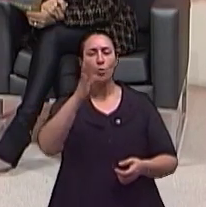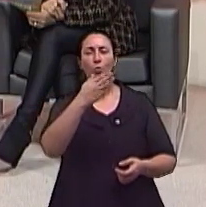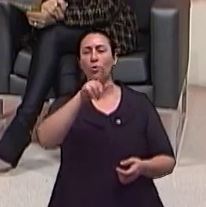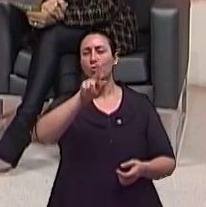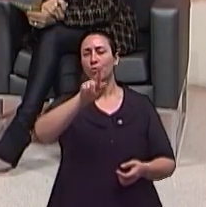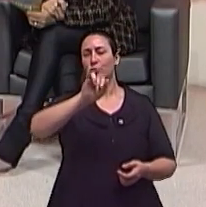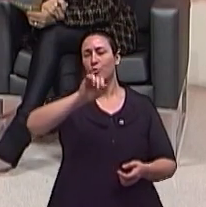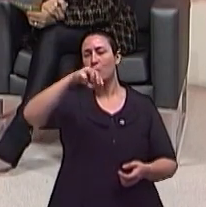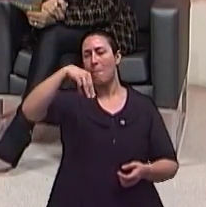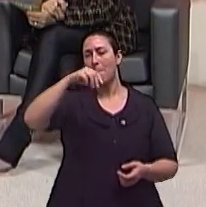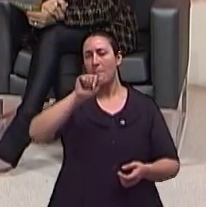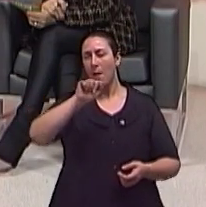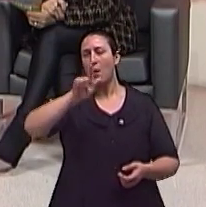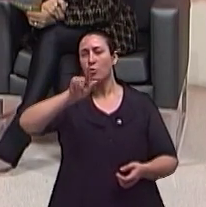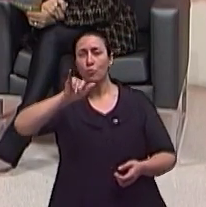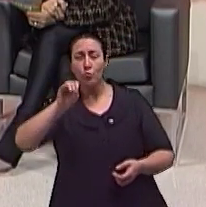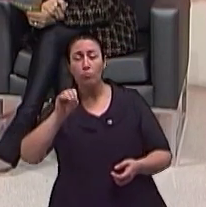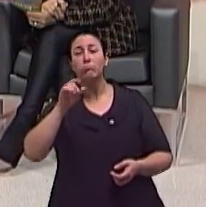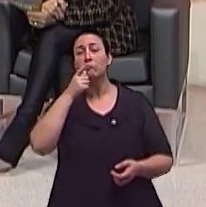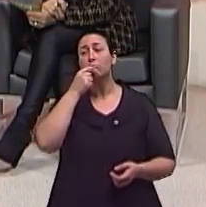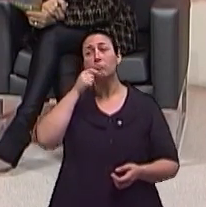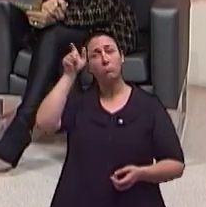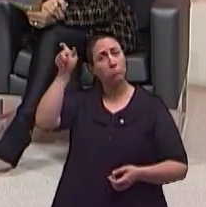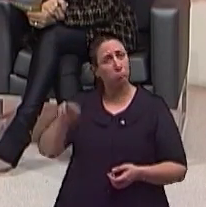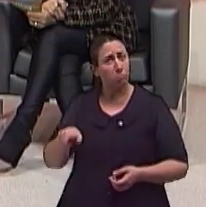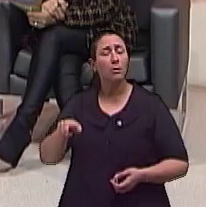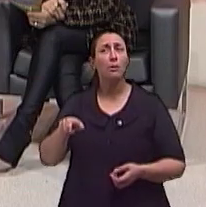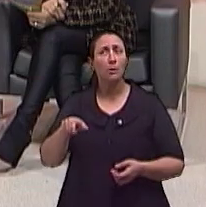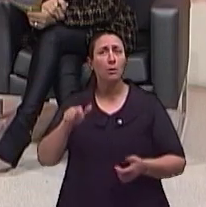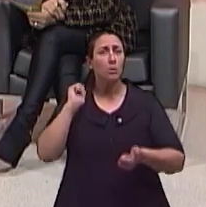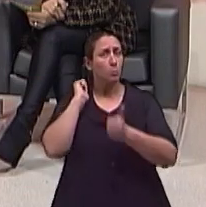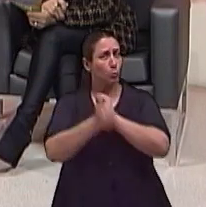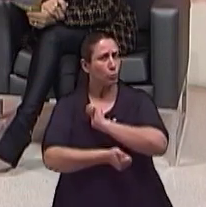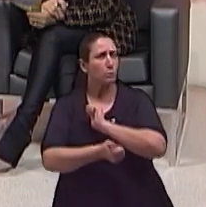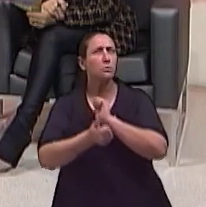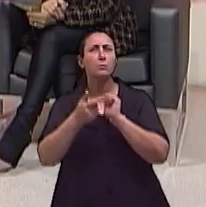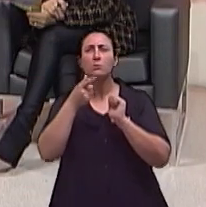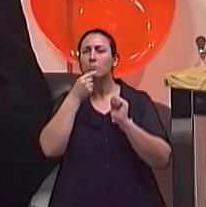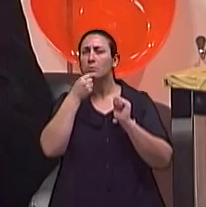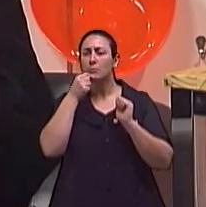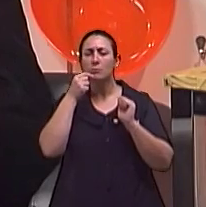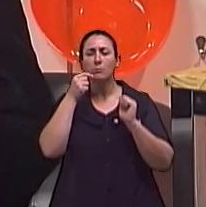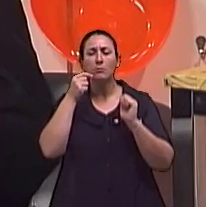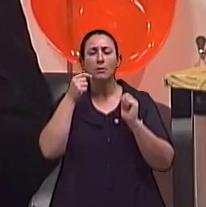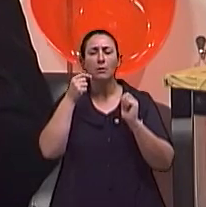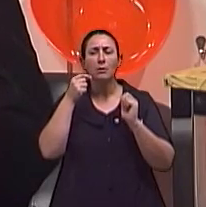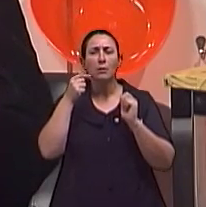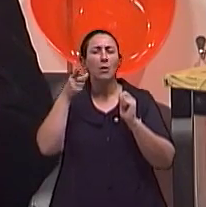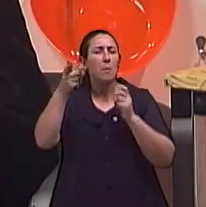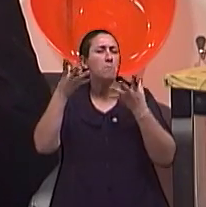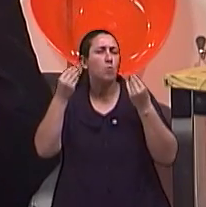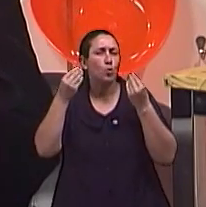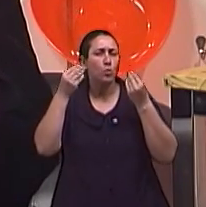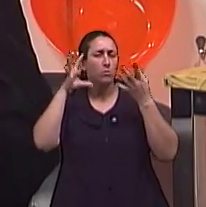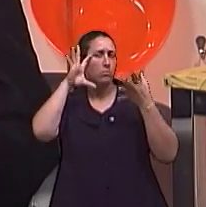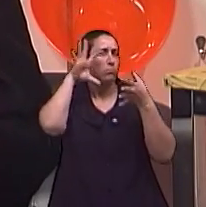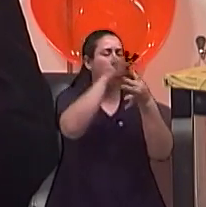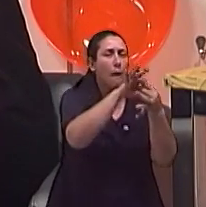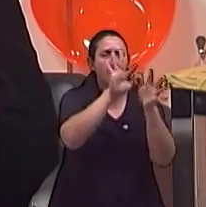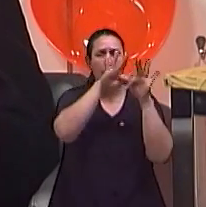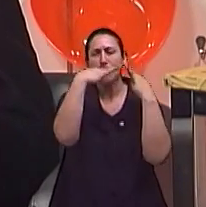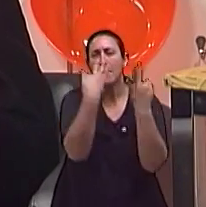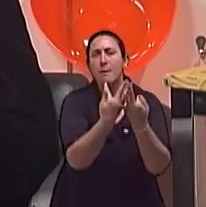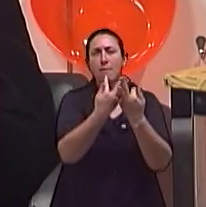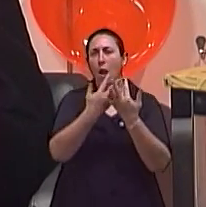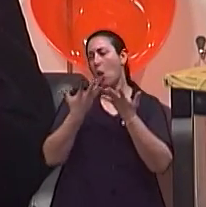aquele esportista americano, ali ele era muito ligado na família, não